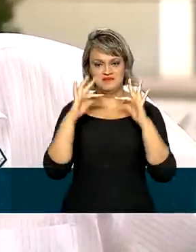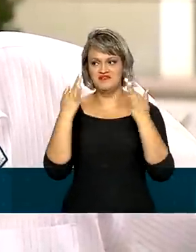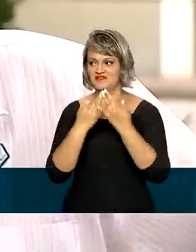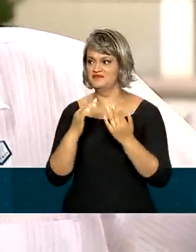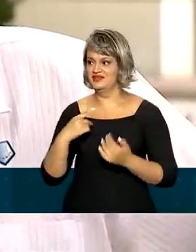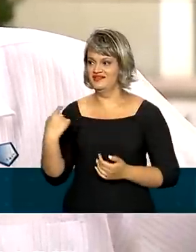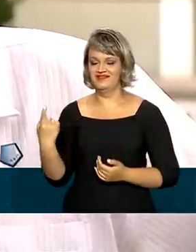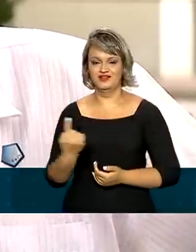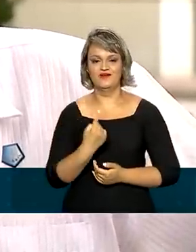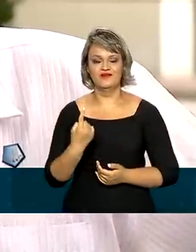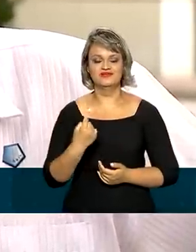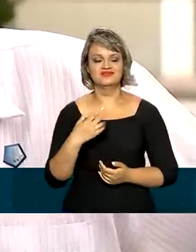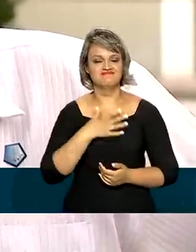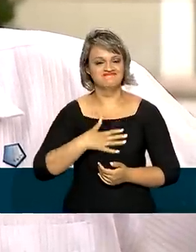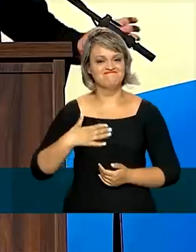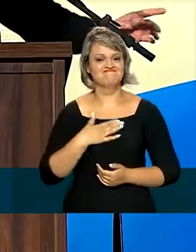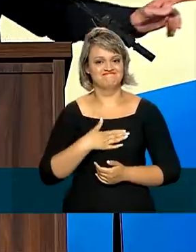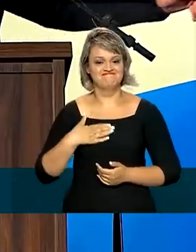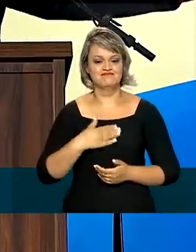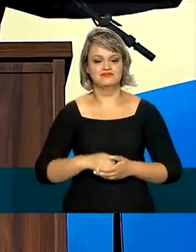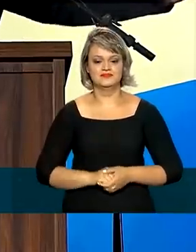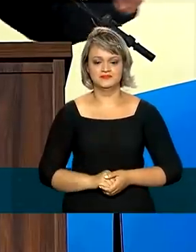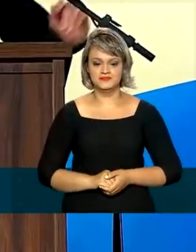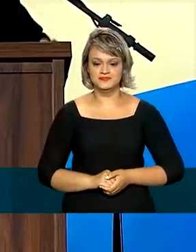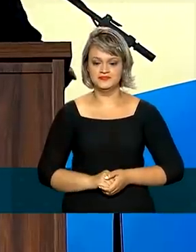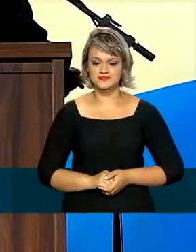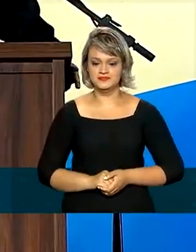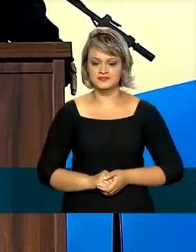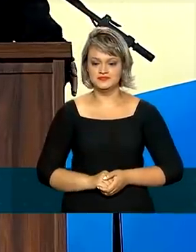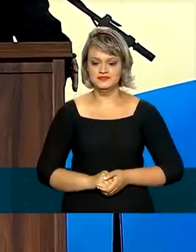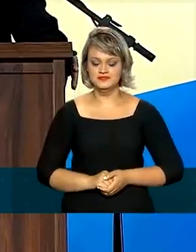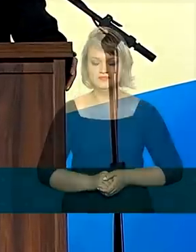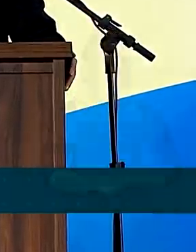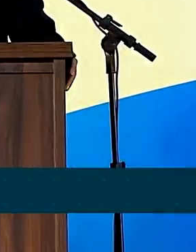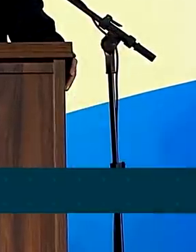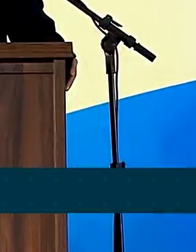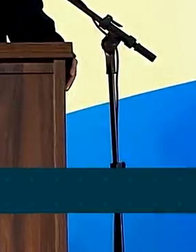nós estamos desfrutando ela. Quando a gente entrega esses títulos,